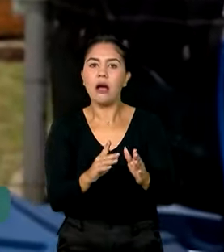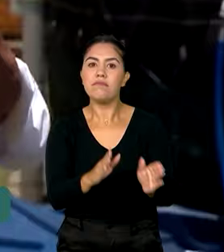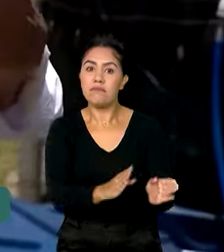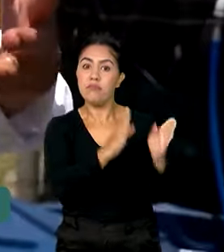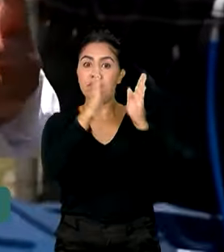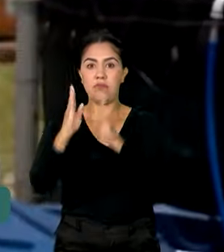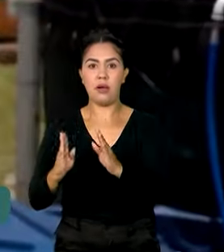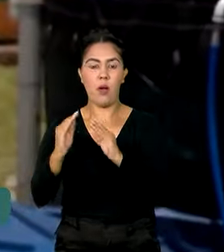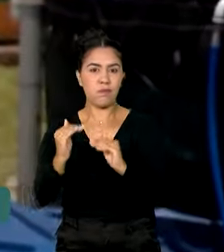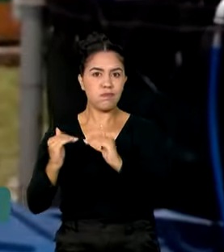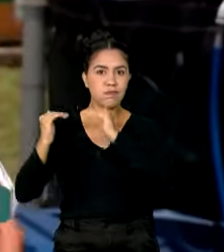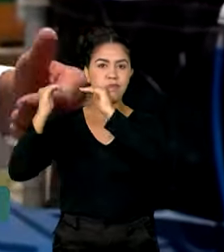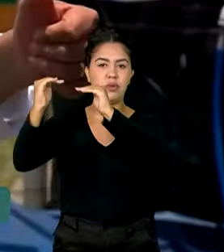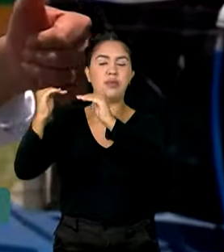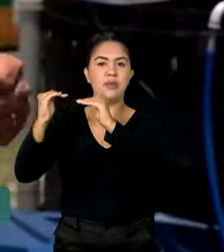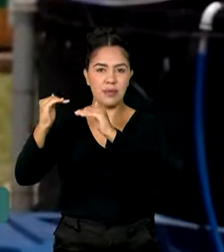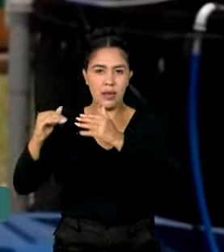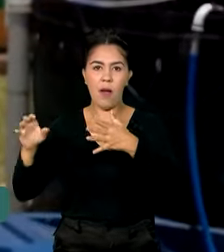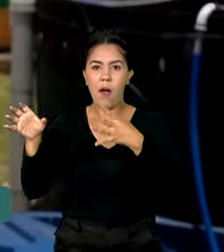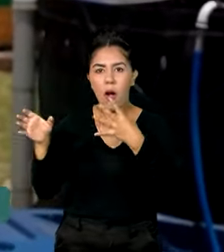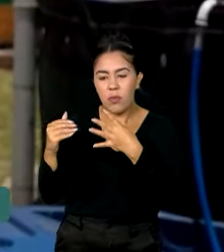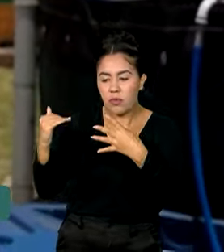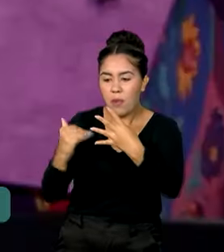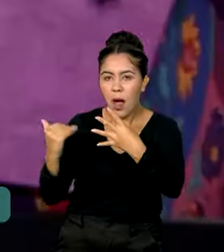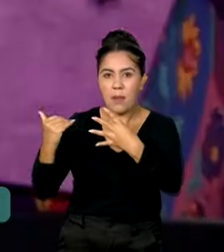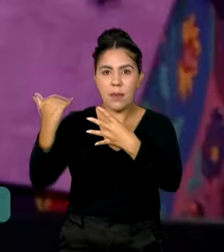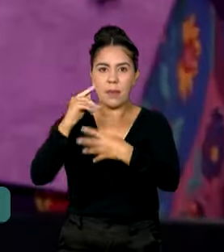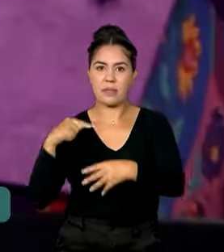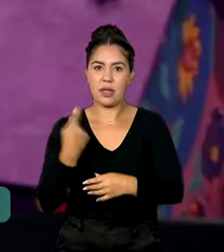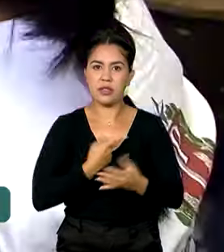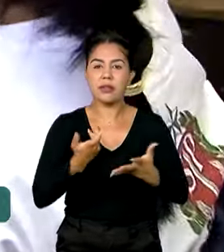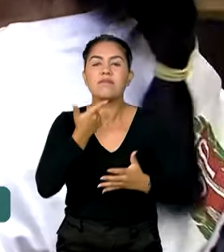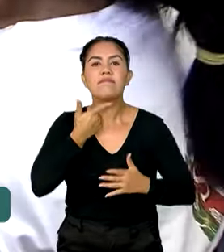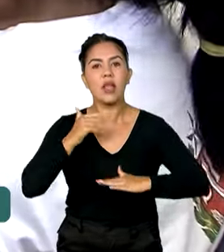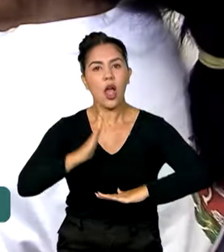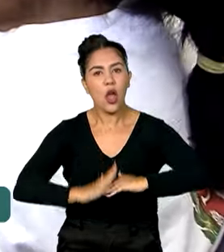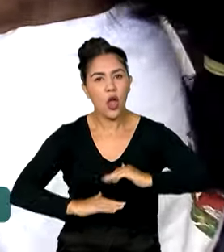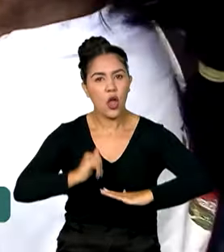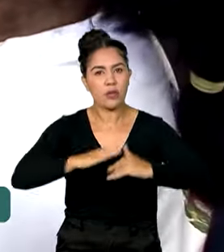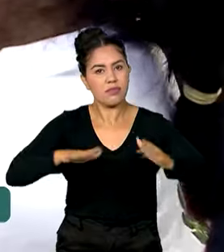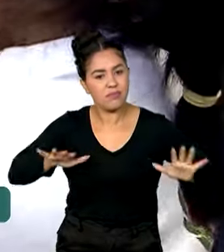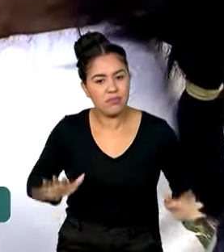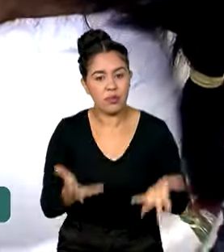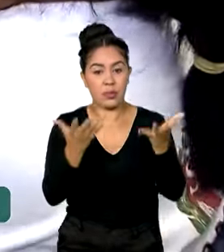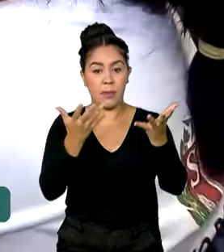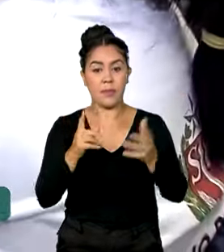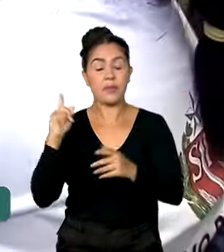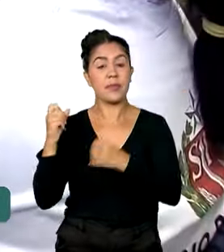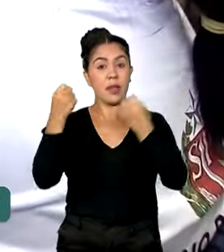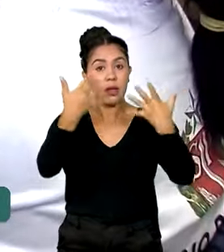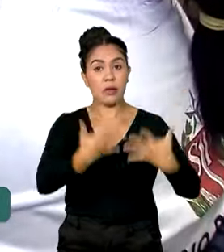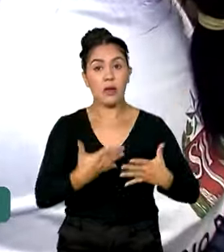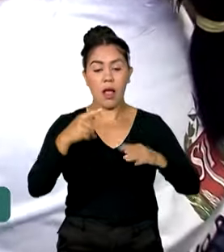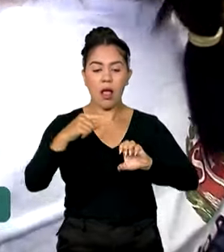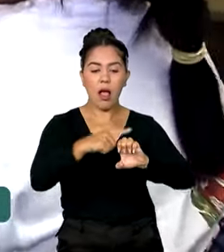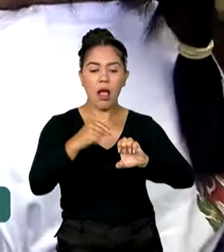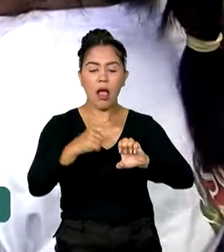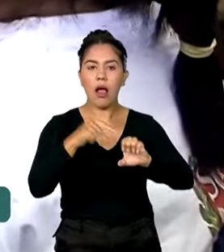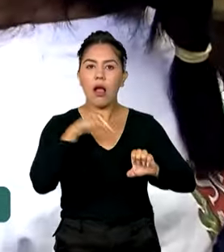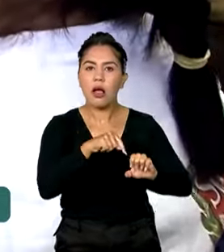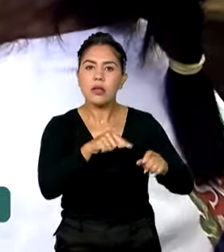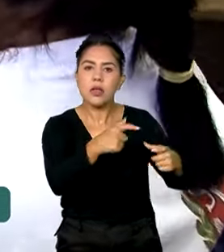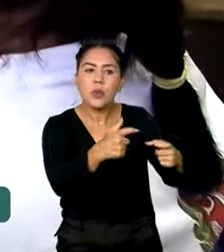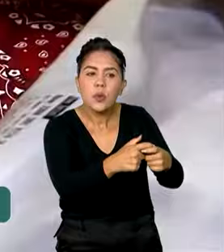classe média. É esse Brasil que estamos construindo. Mas o apoio aos pequenos empreendedores não se limita